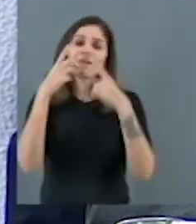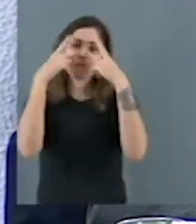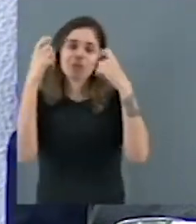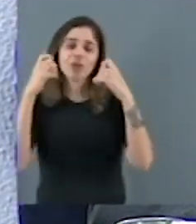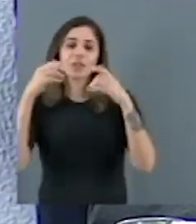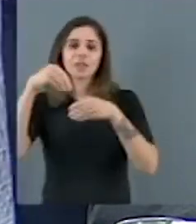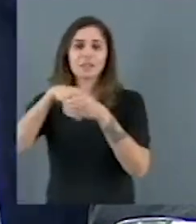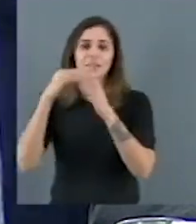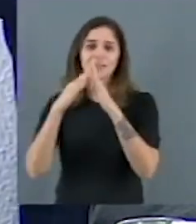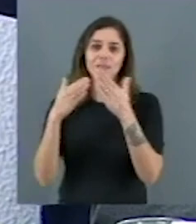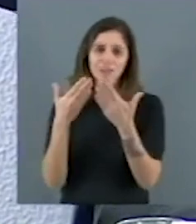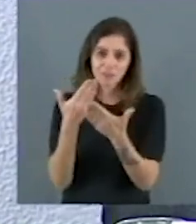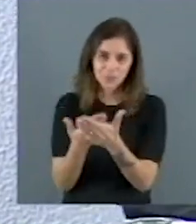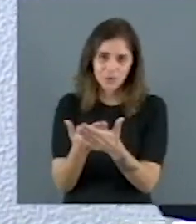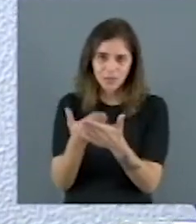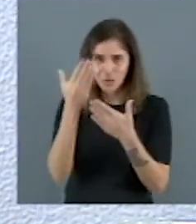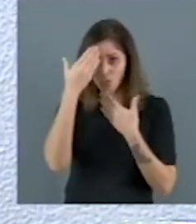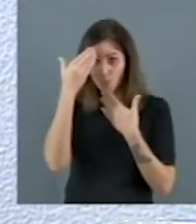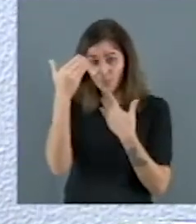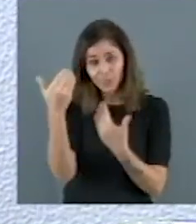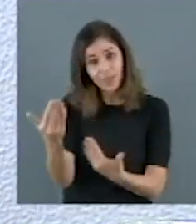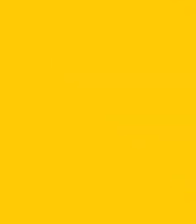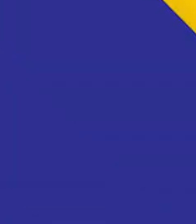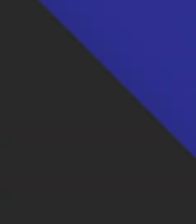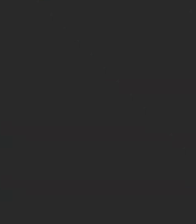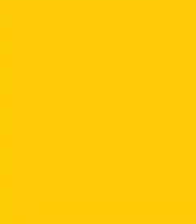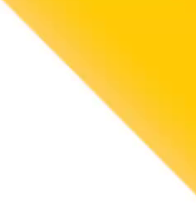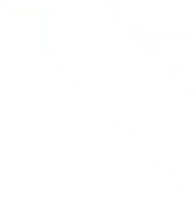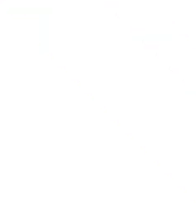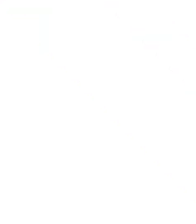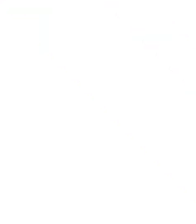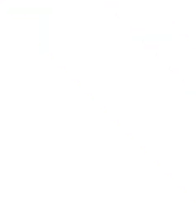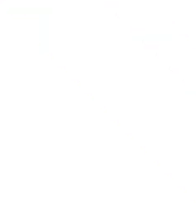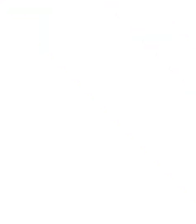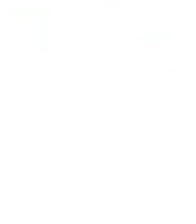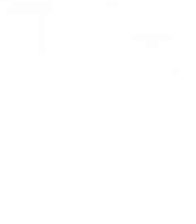Obrigado, obrigado pelo convite de estarmos aqui hoje. obrigado.